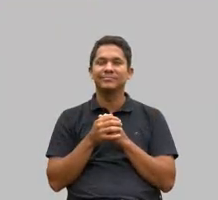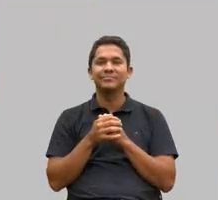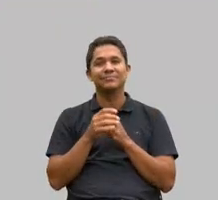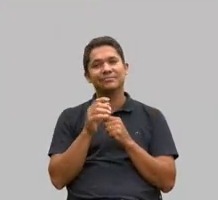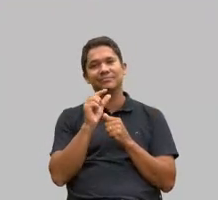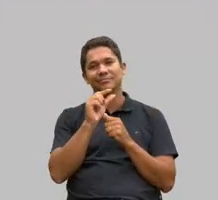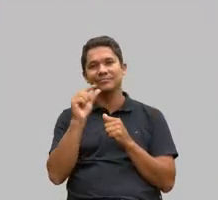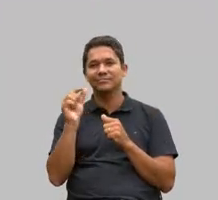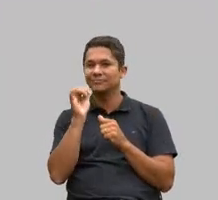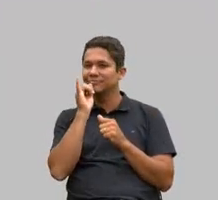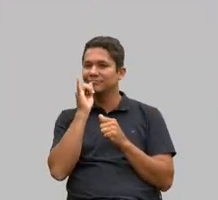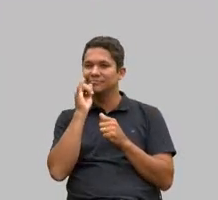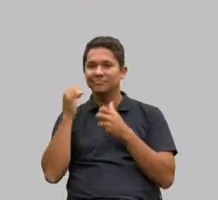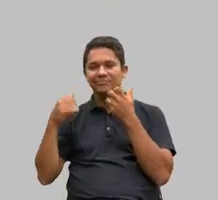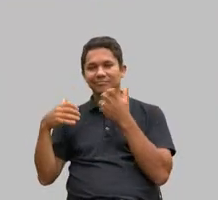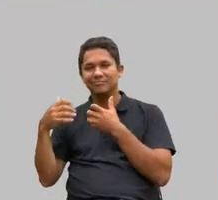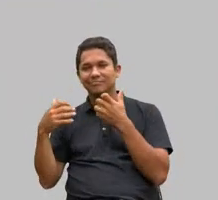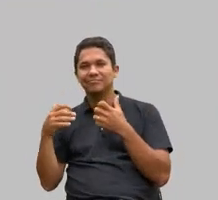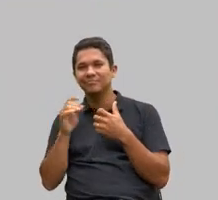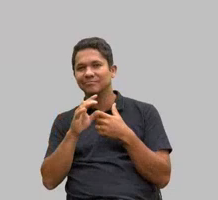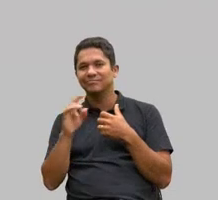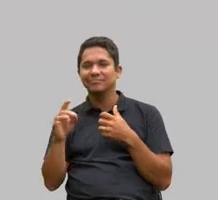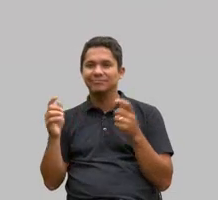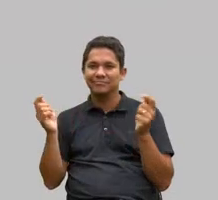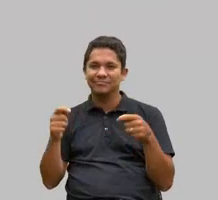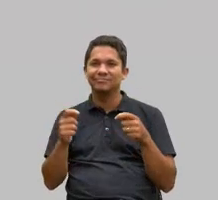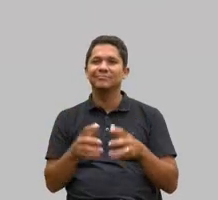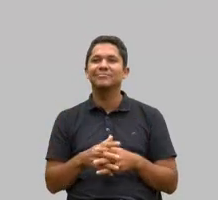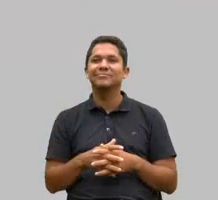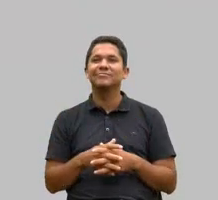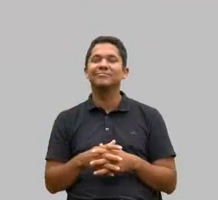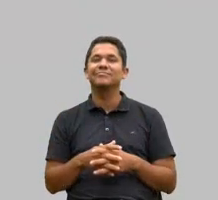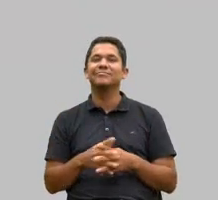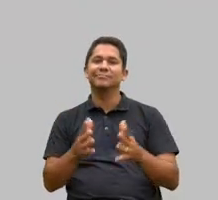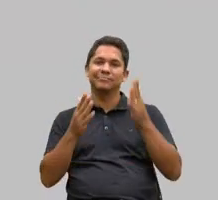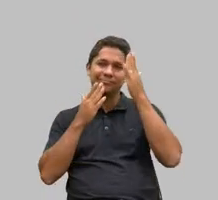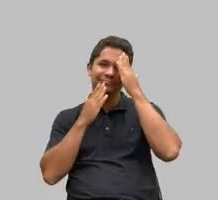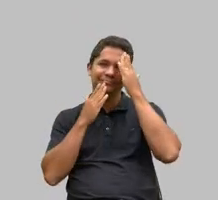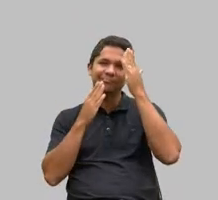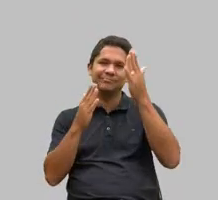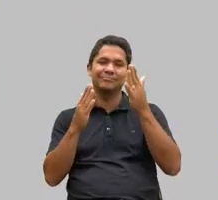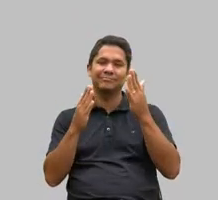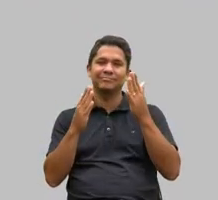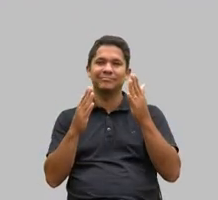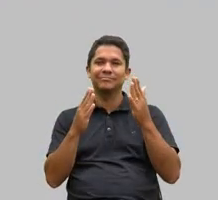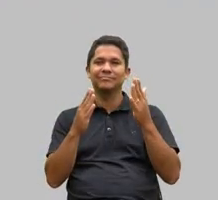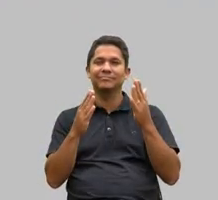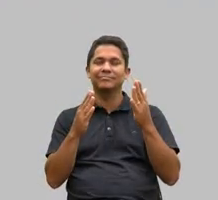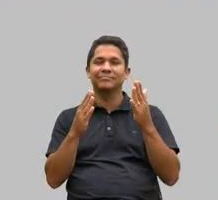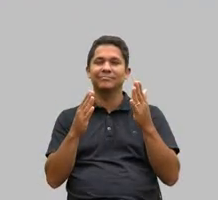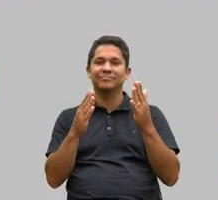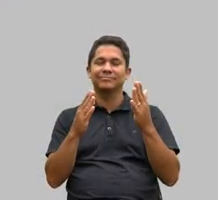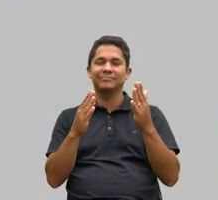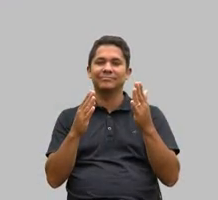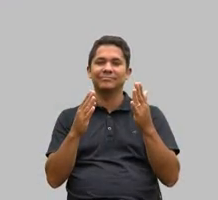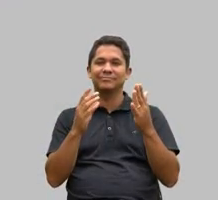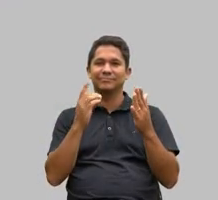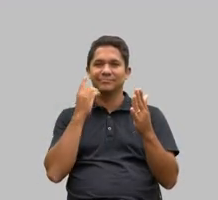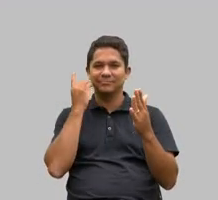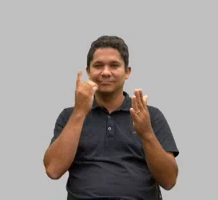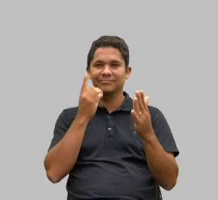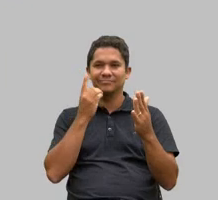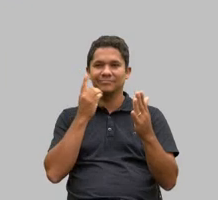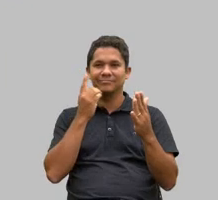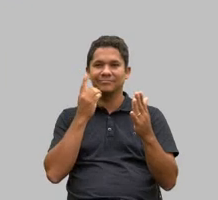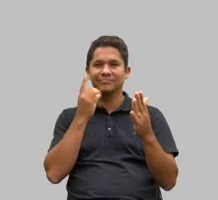exemplos aqui eu tenho certeza disso agradeço imensamente ao doutor Maurício por ter aceito esse nosso desafio